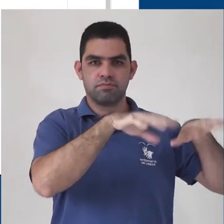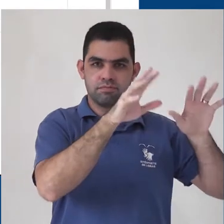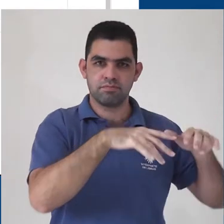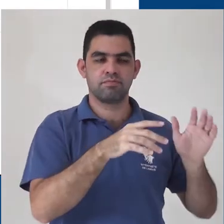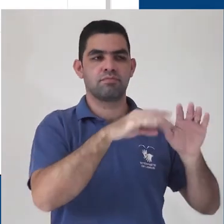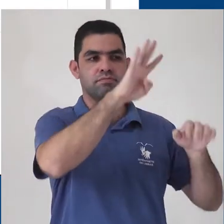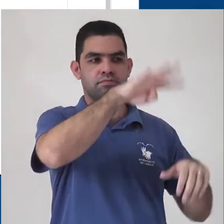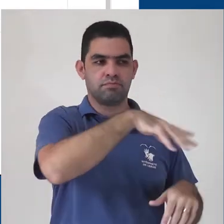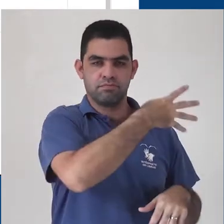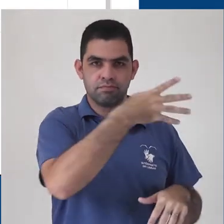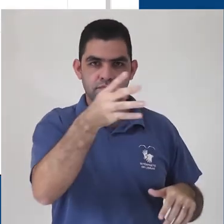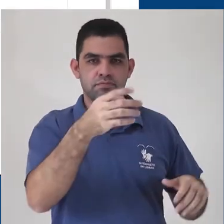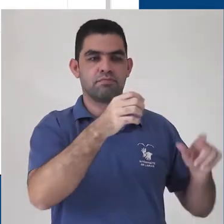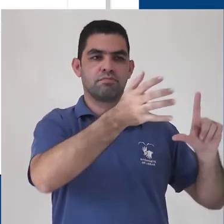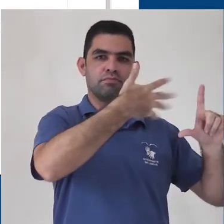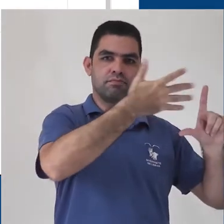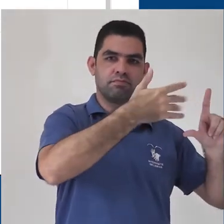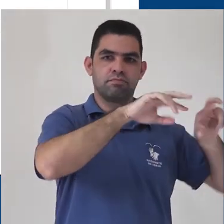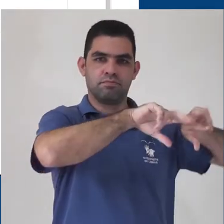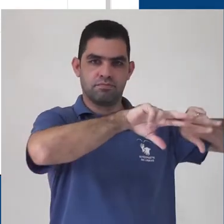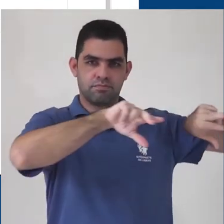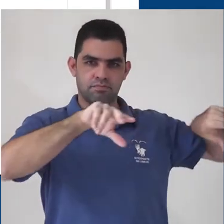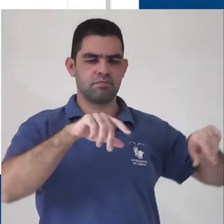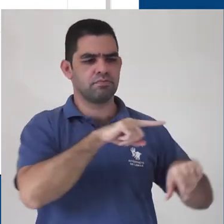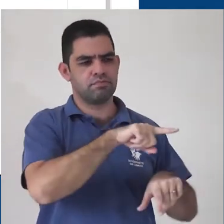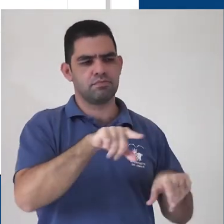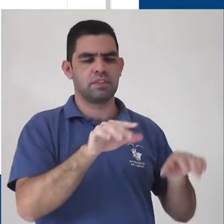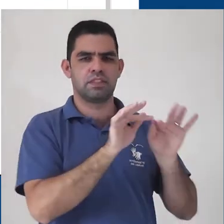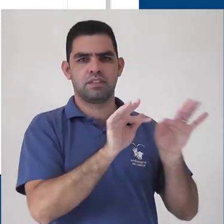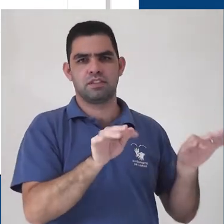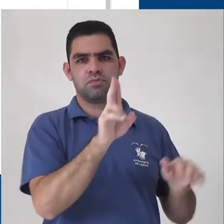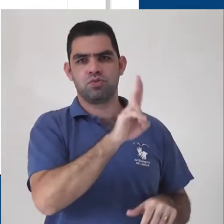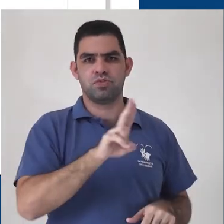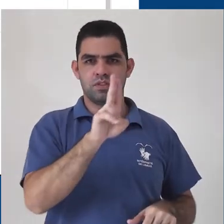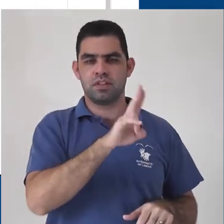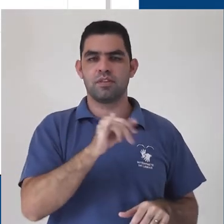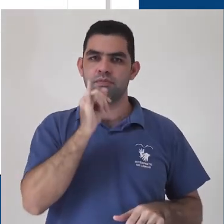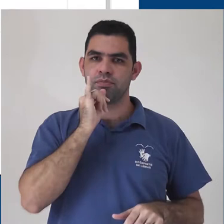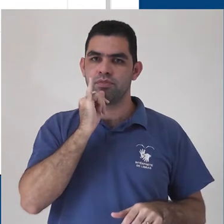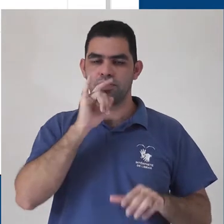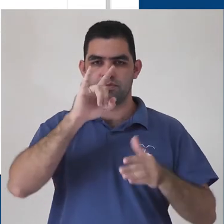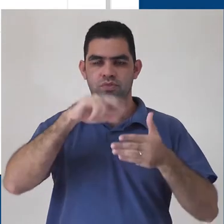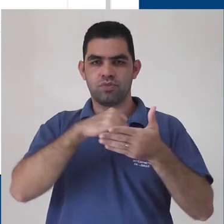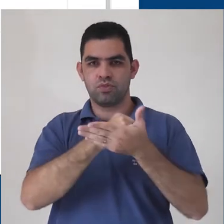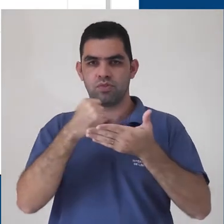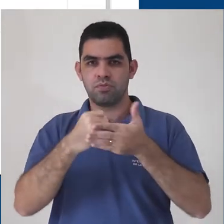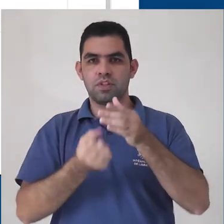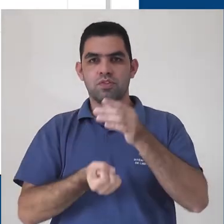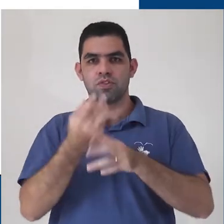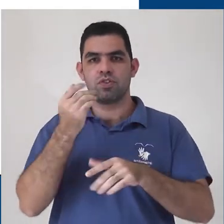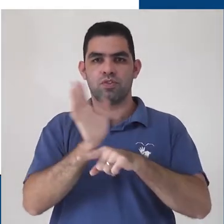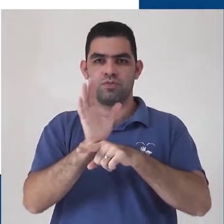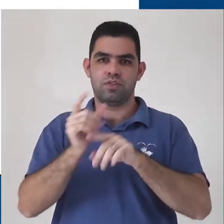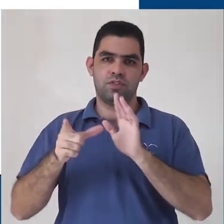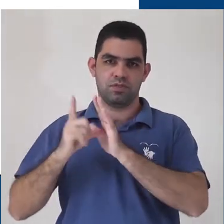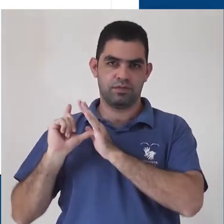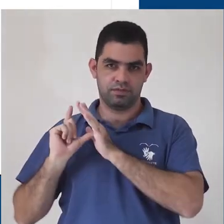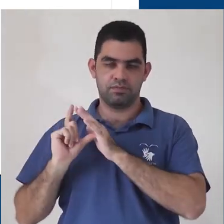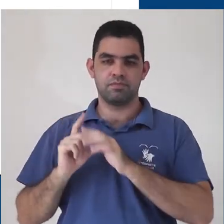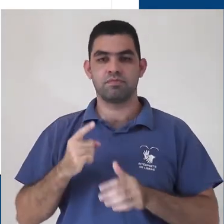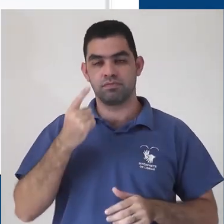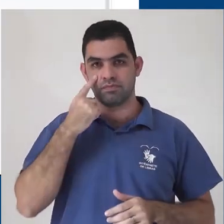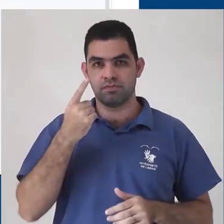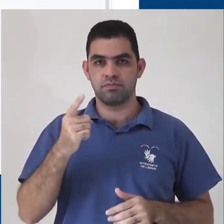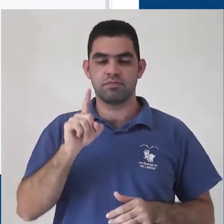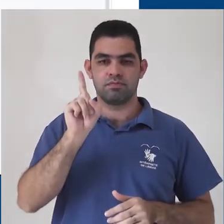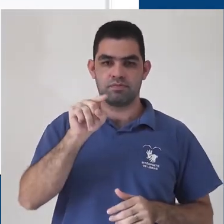Presentations, etc. Estes arquivos são mais simples de usar, como este documento que criamos no vídeo anterior, por exemplo. Basta clicar